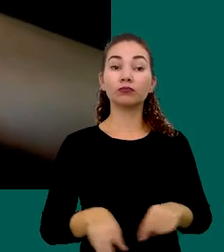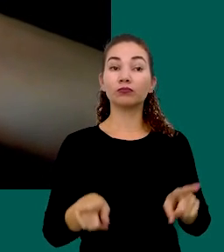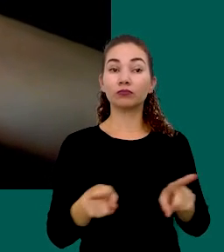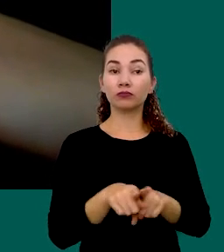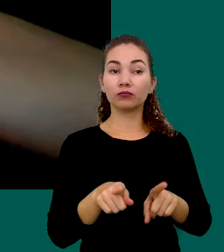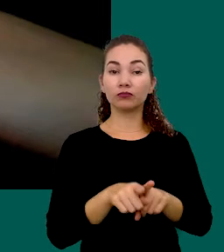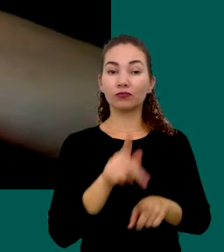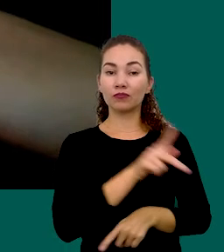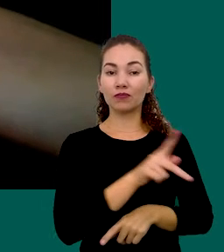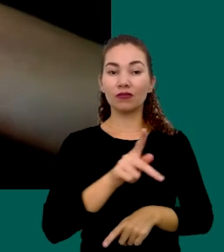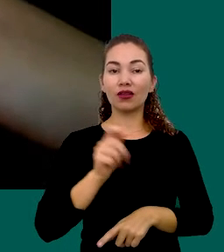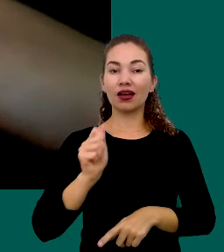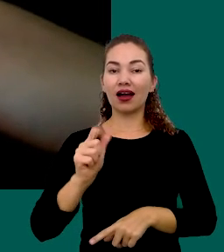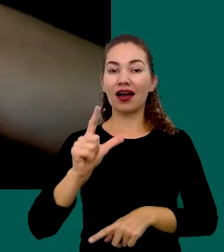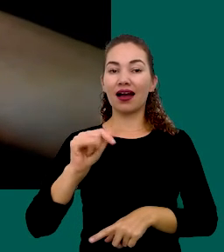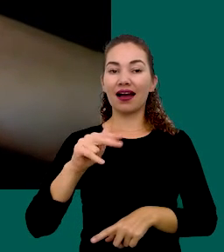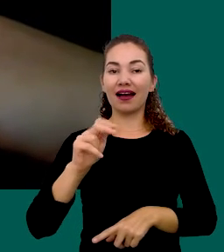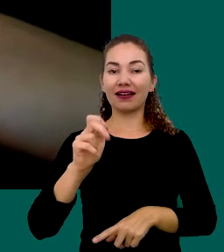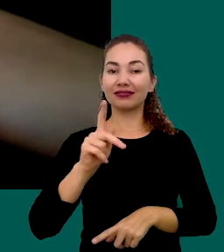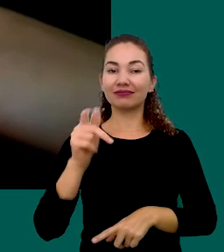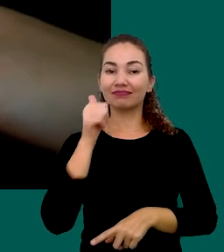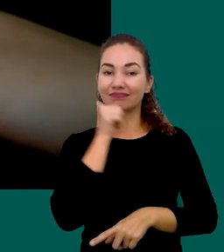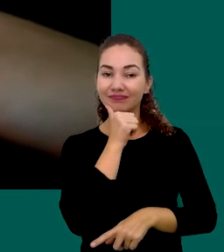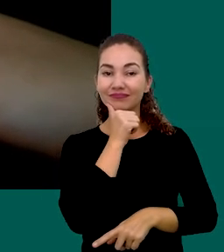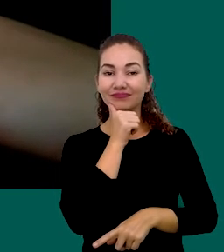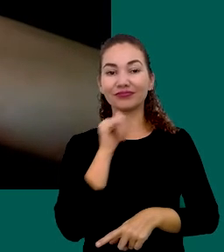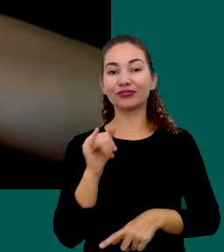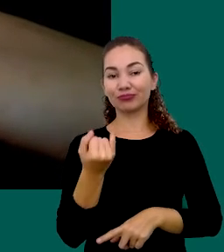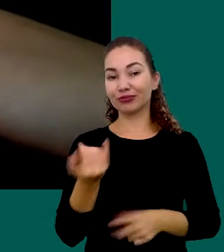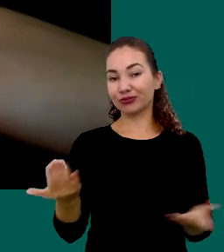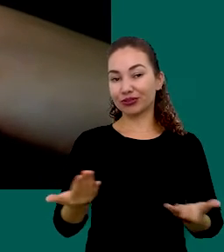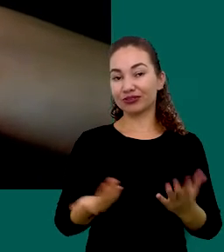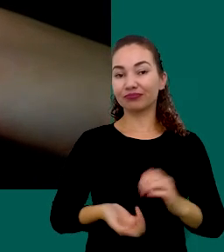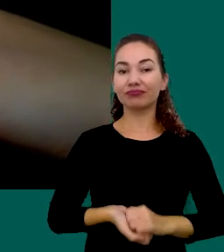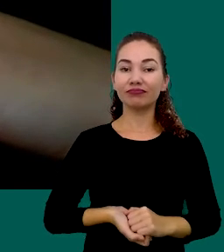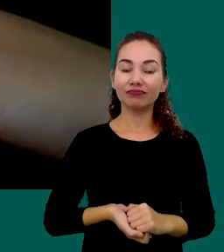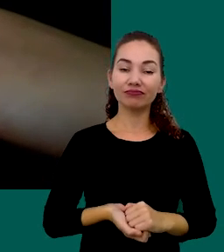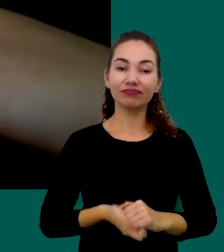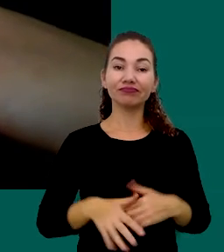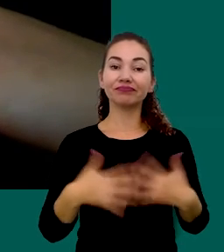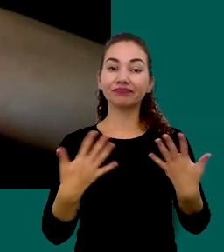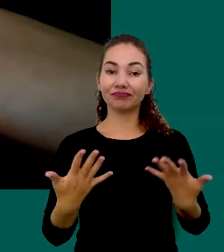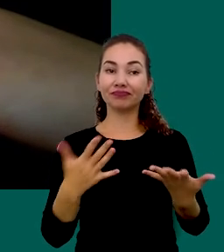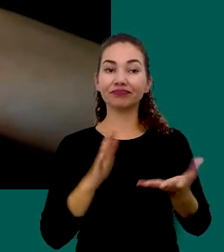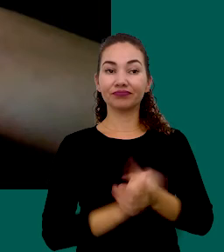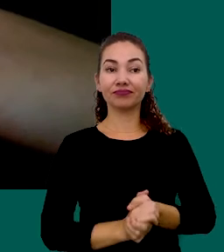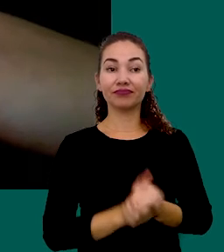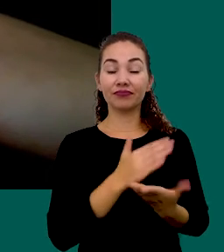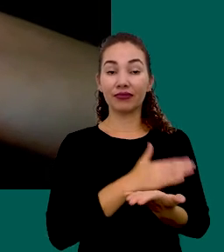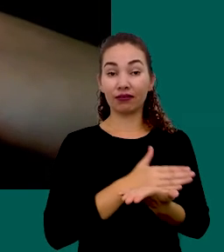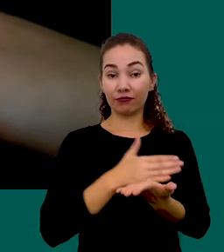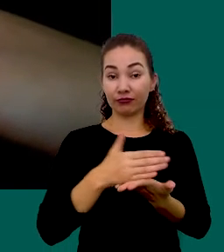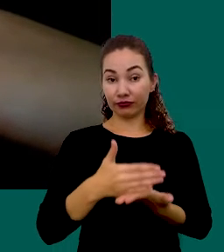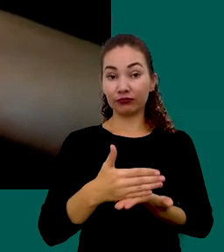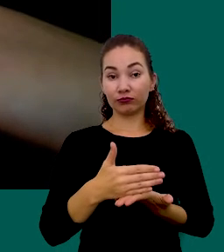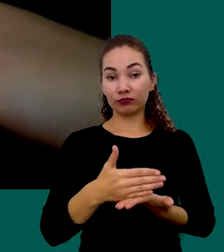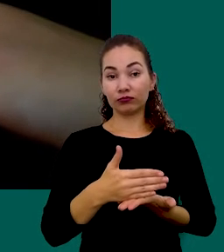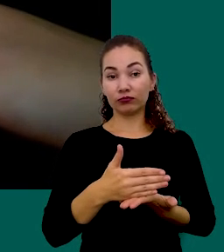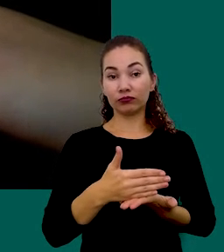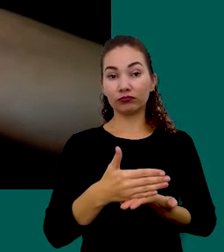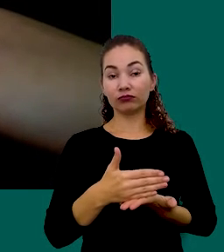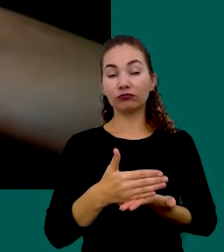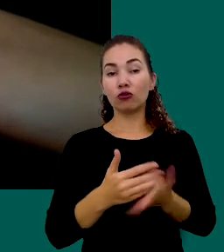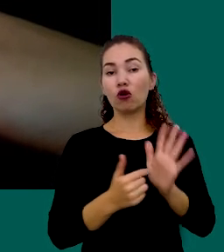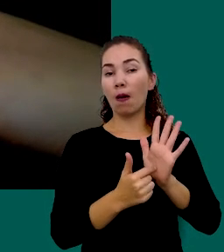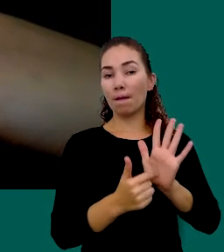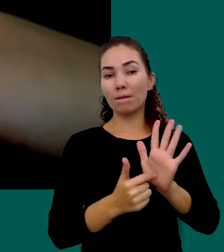também A prof. Aline Pela oportunidade Então Eu inicio Com uma breve